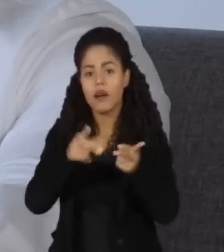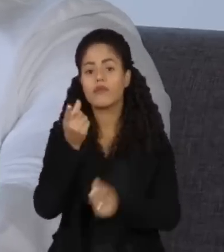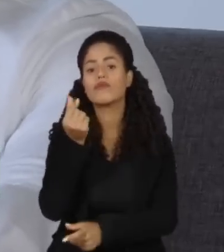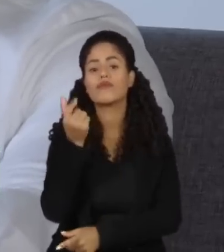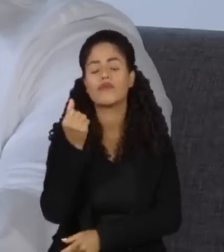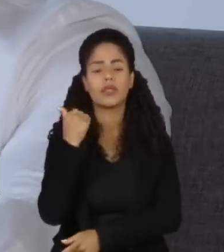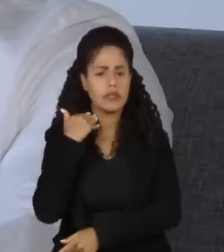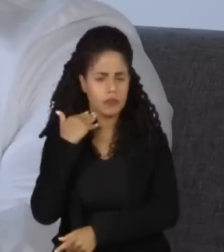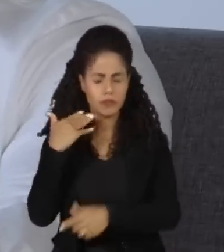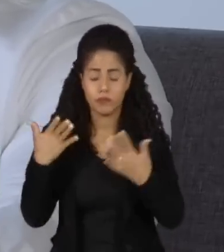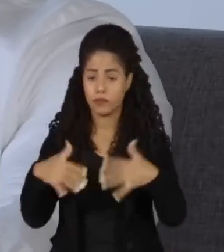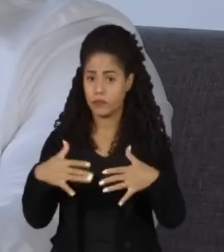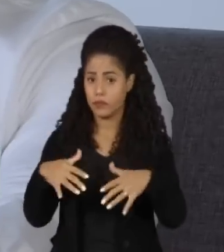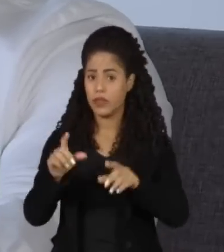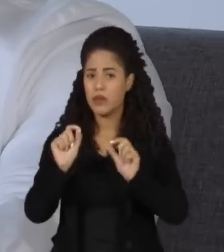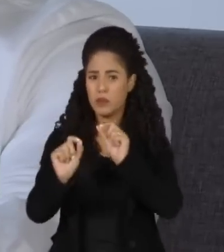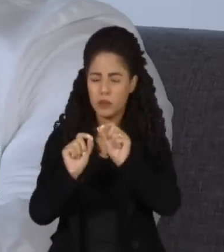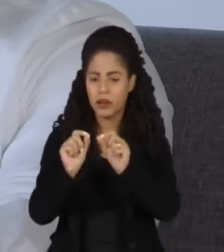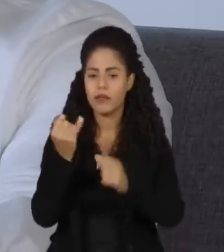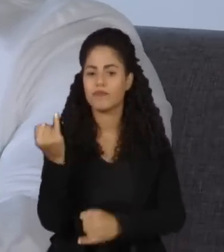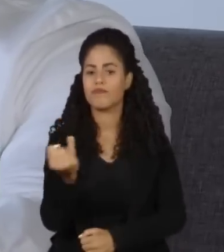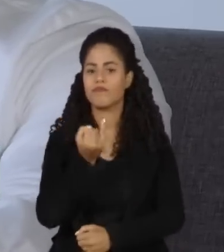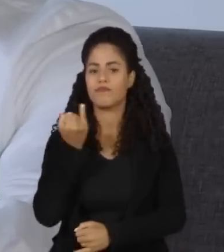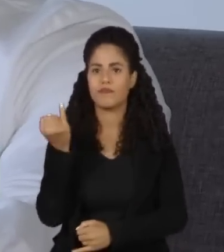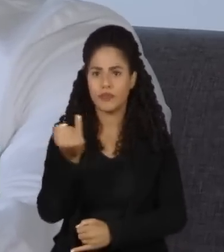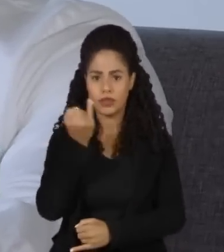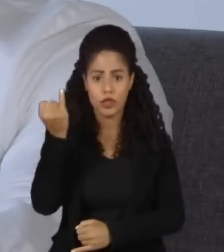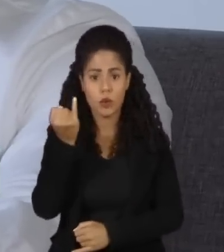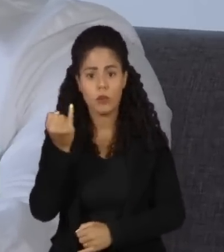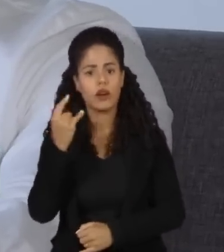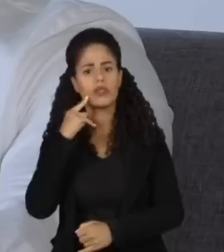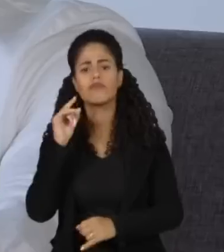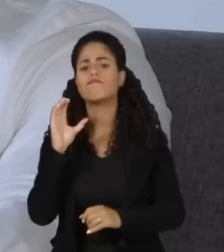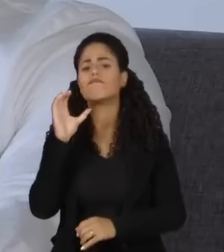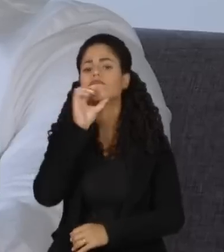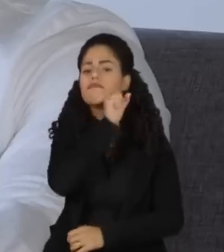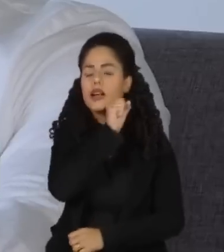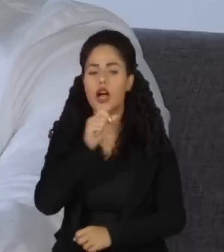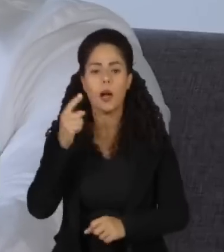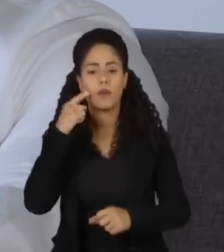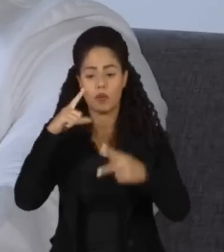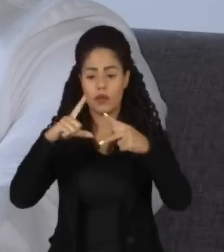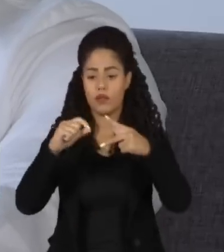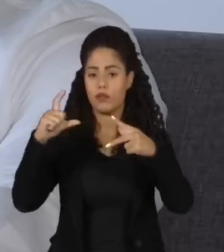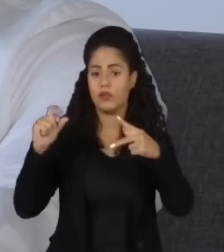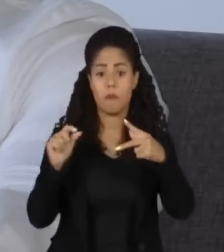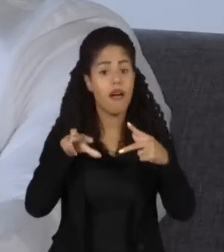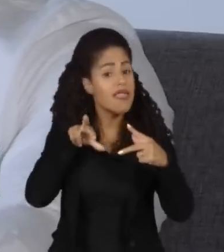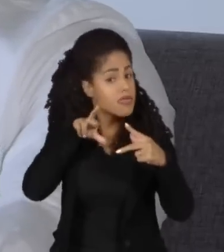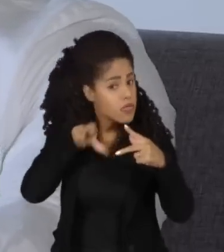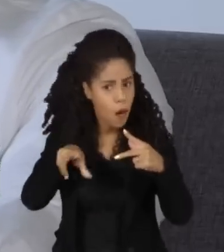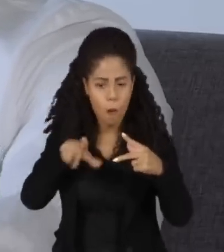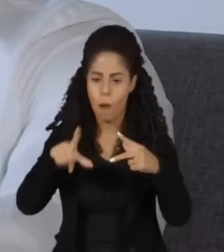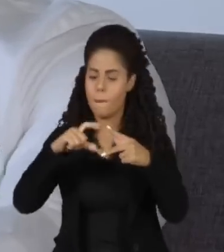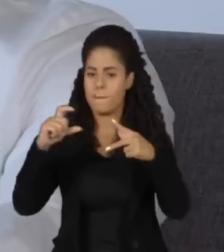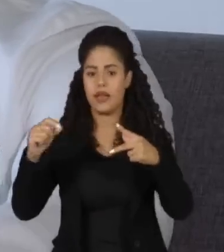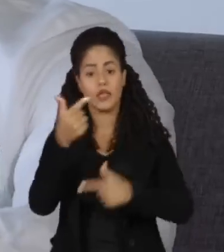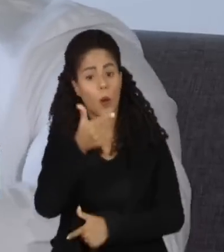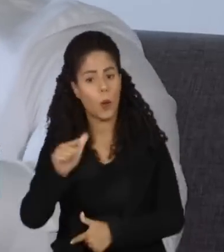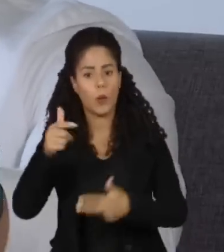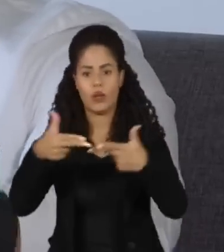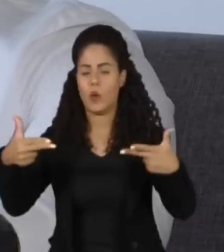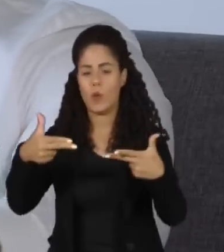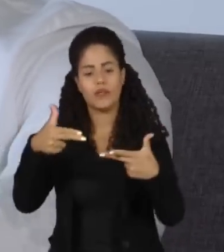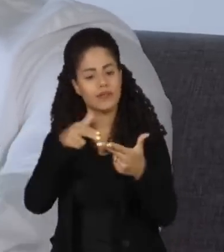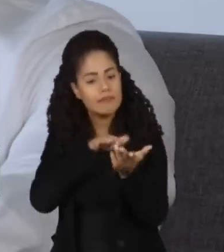importante ressaltar que ele não opera em nenhuma vulnerabilidade do sistema PIX e também dos bancos também.